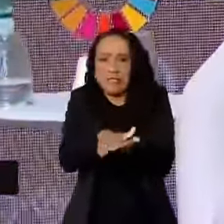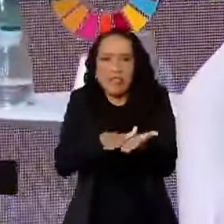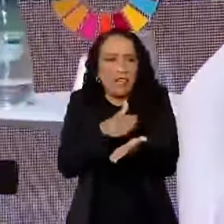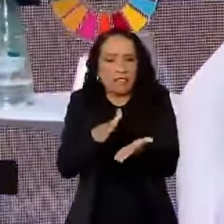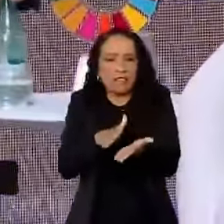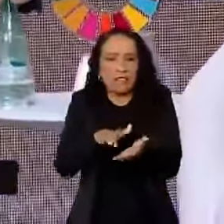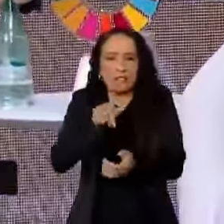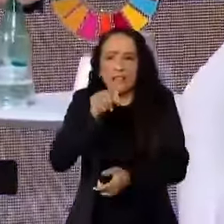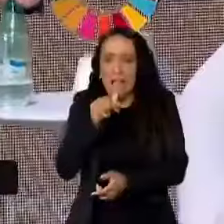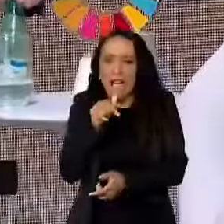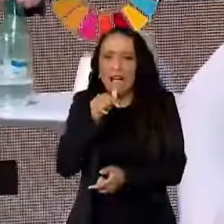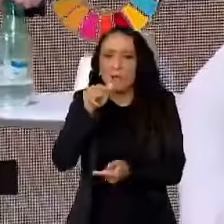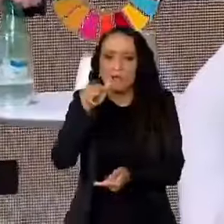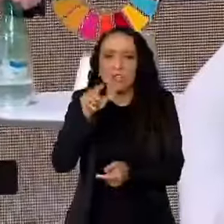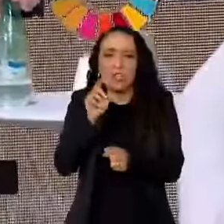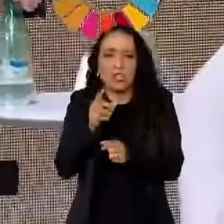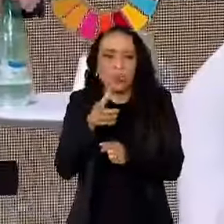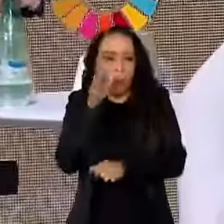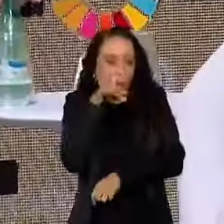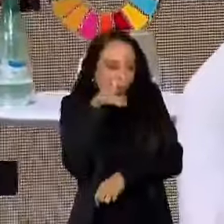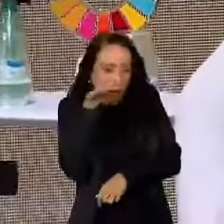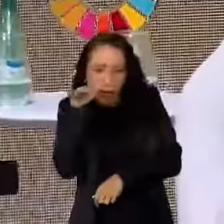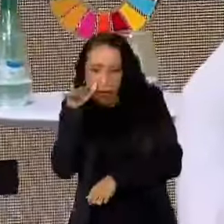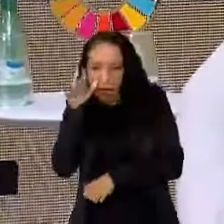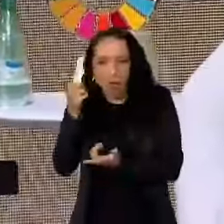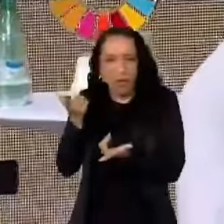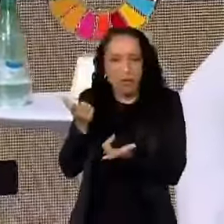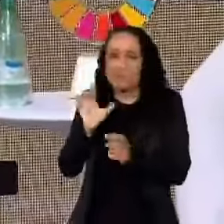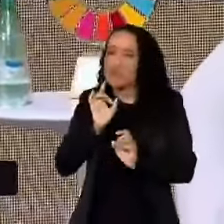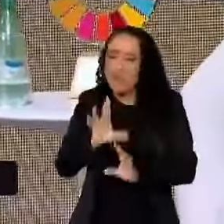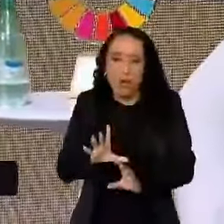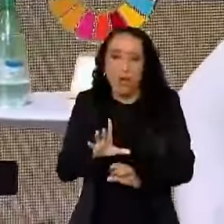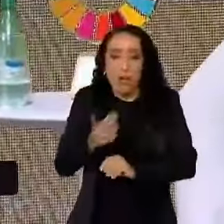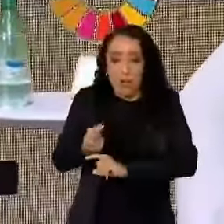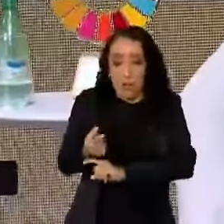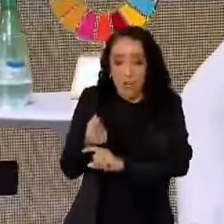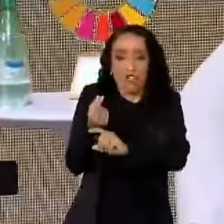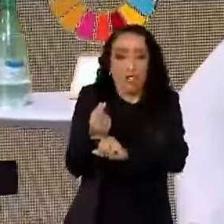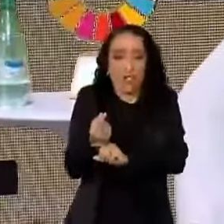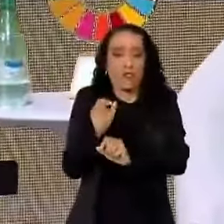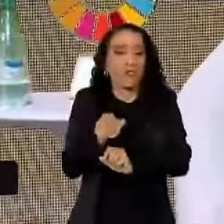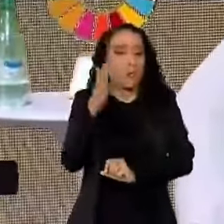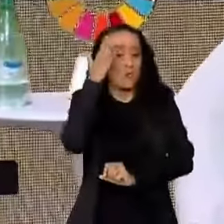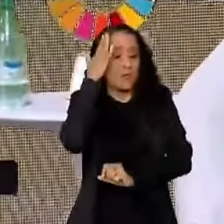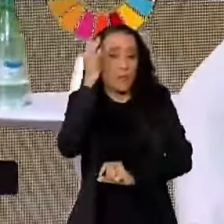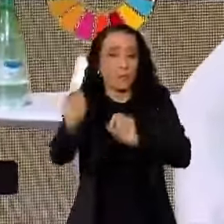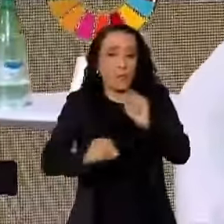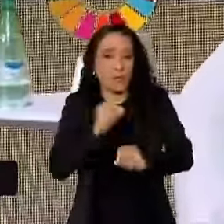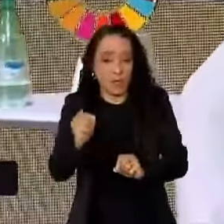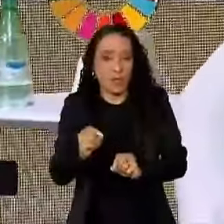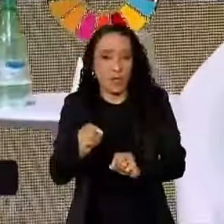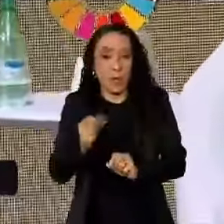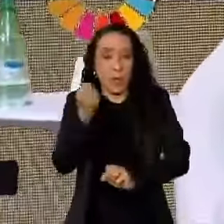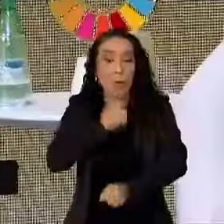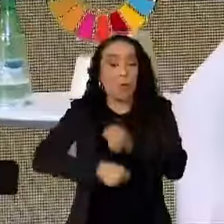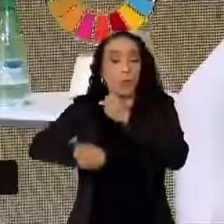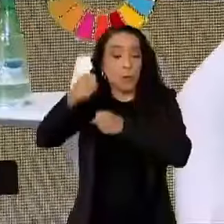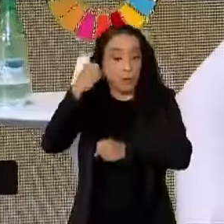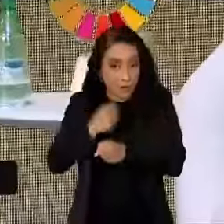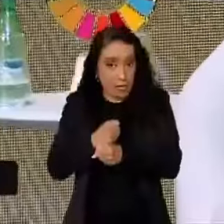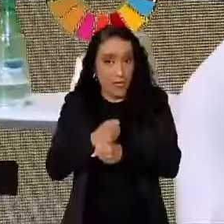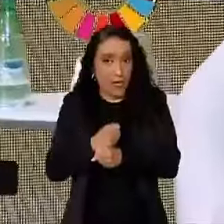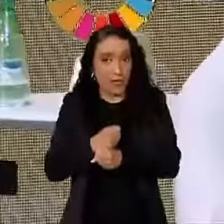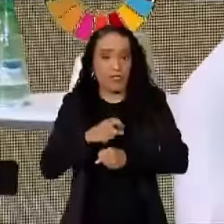carrava d'água, vivendo de especulação. Esse dinheiro, só para vocês terem ideia, o ano passado